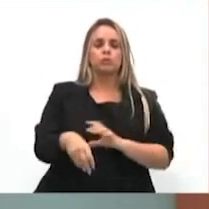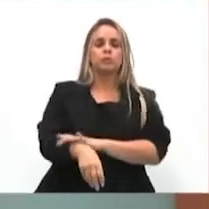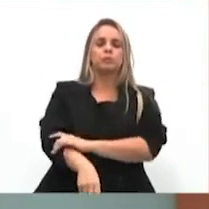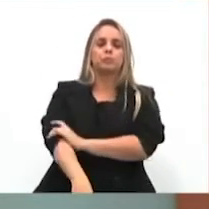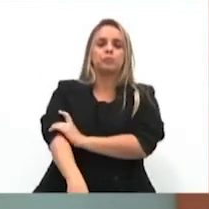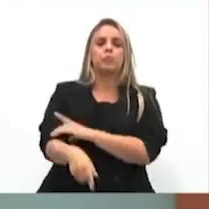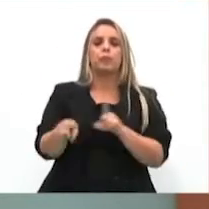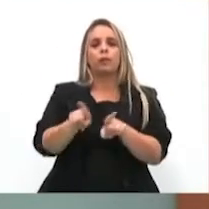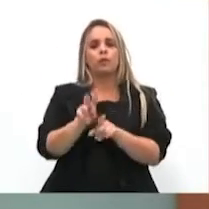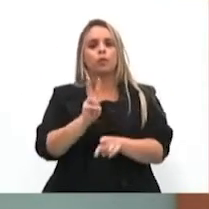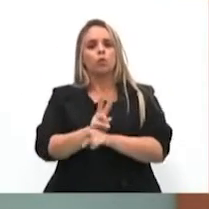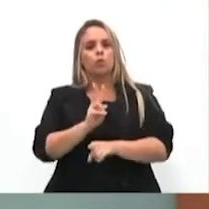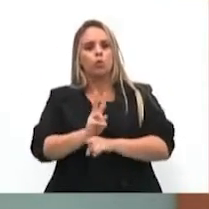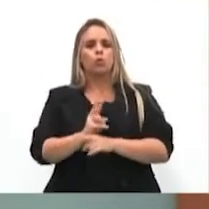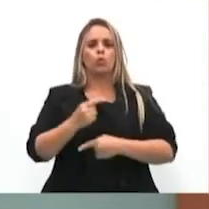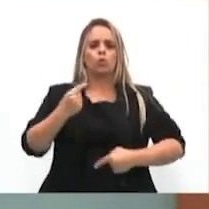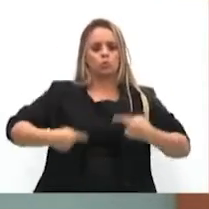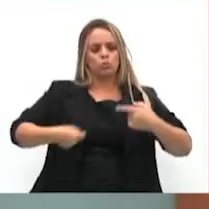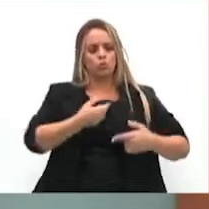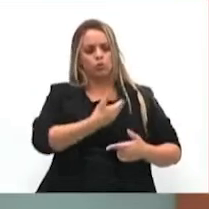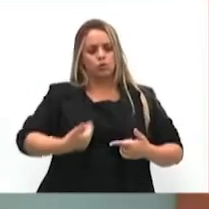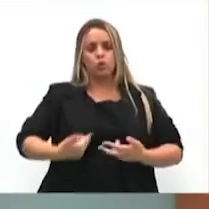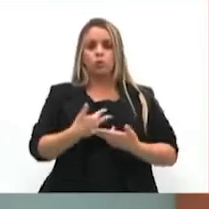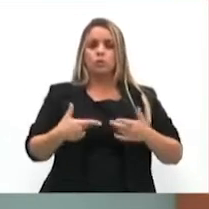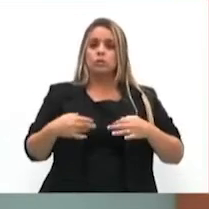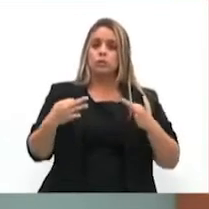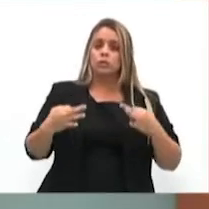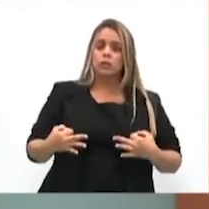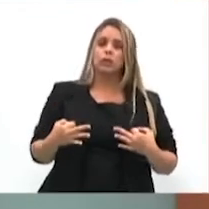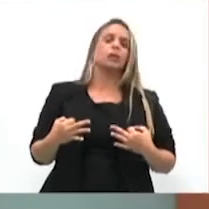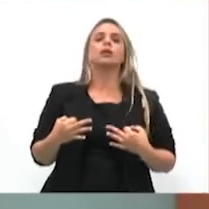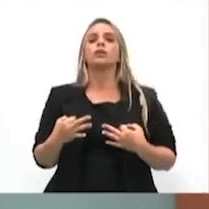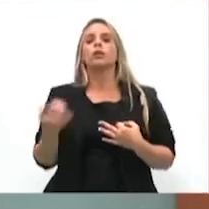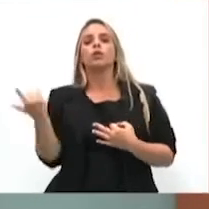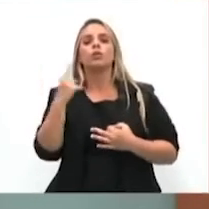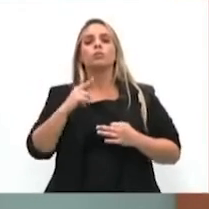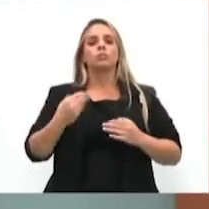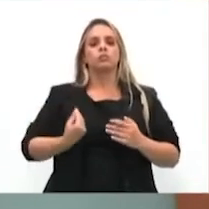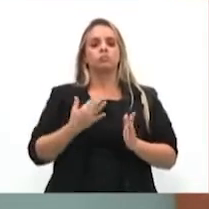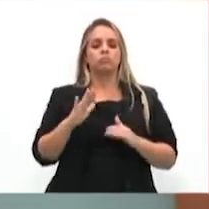políticas públicas, que zela por serviços públicos de qualidade,